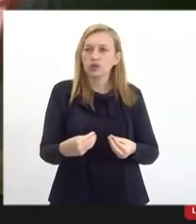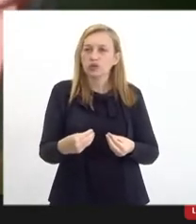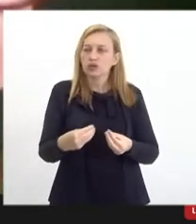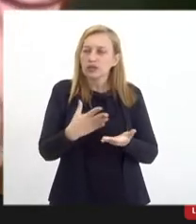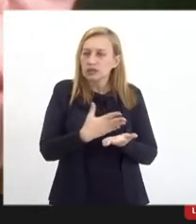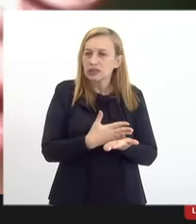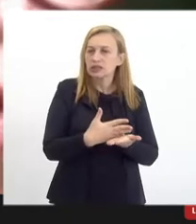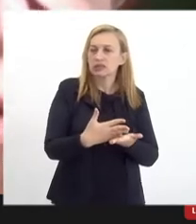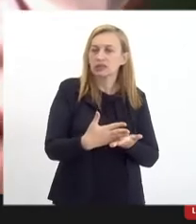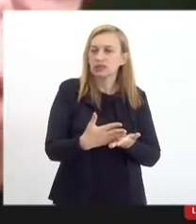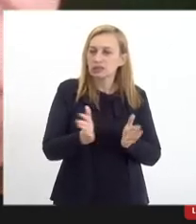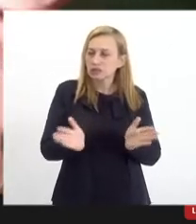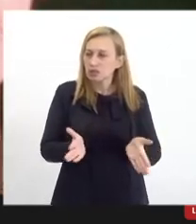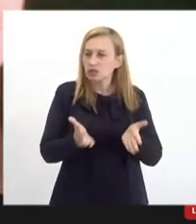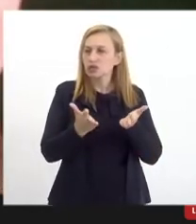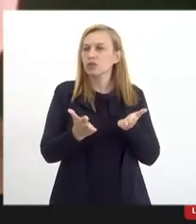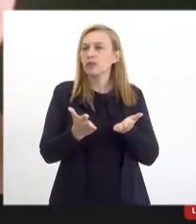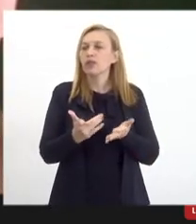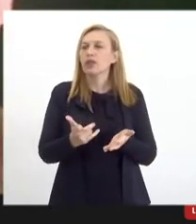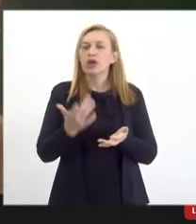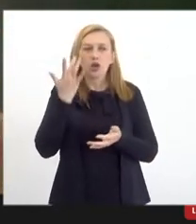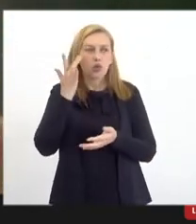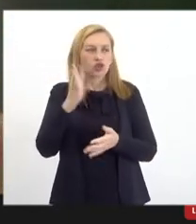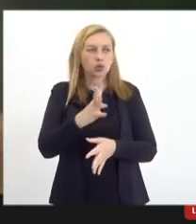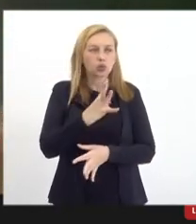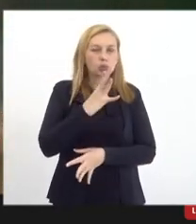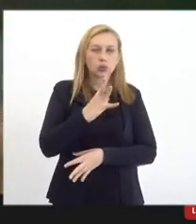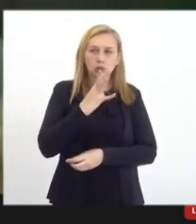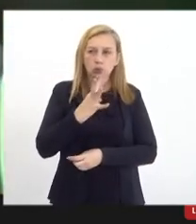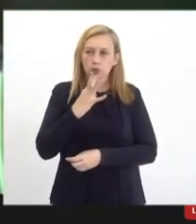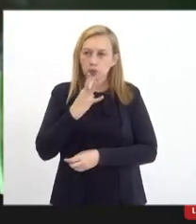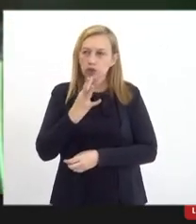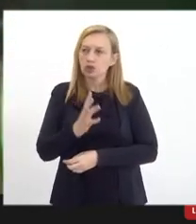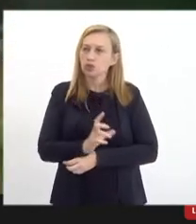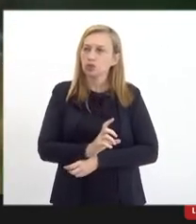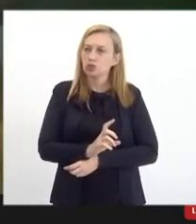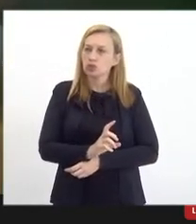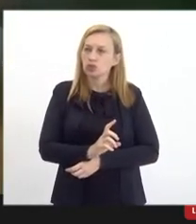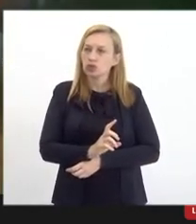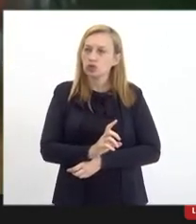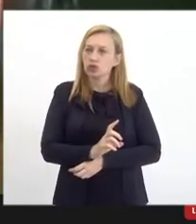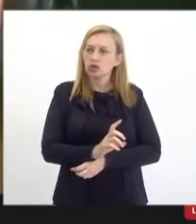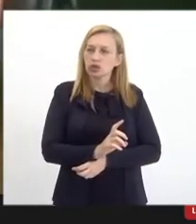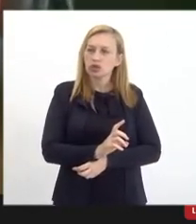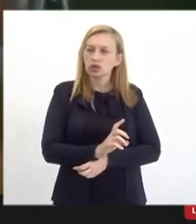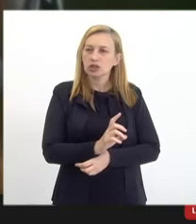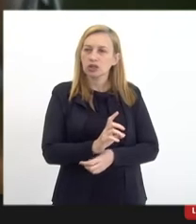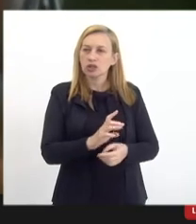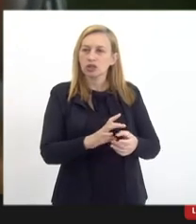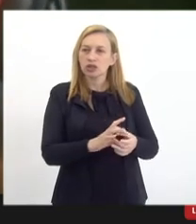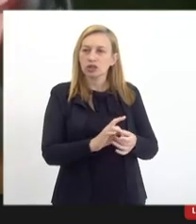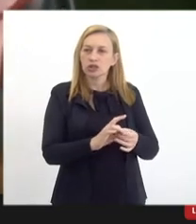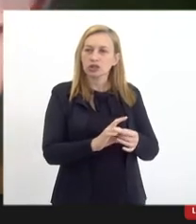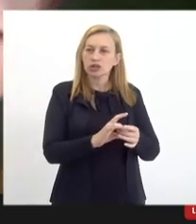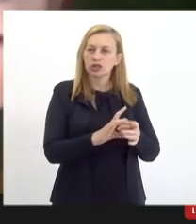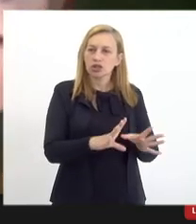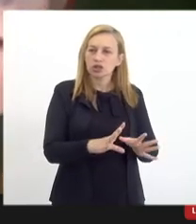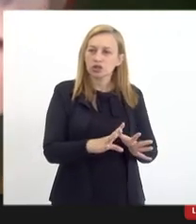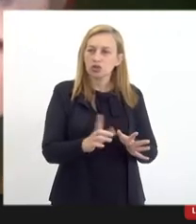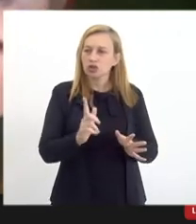iniciativa, eu acho que vem do reconhecimento de que se abriu mão sem contrapartida.